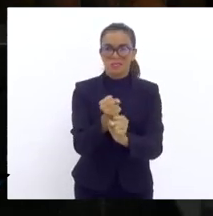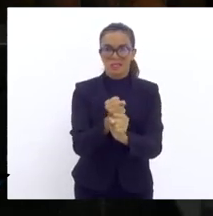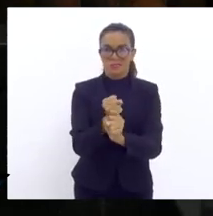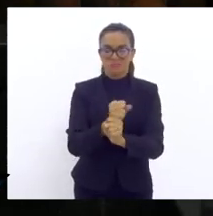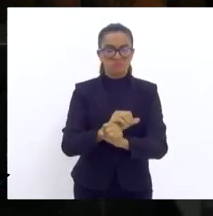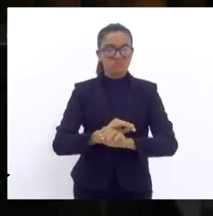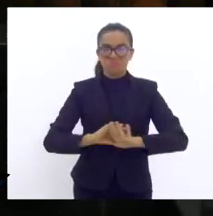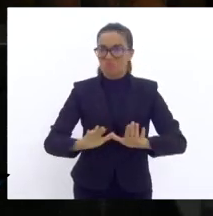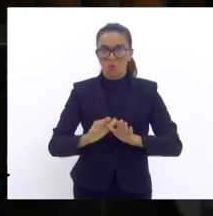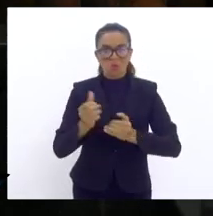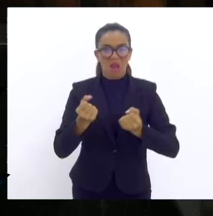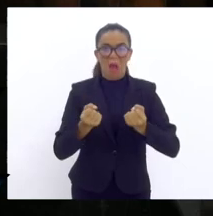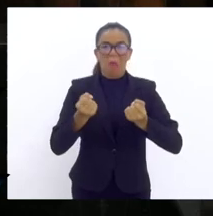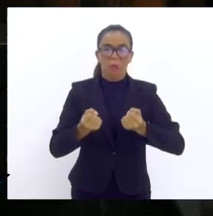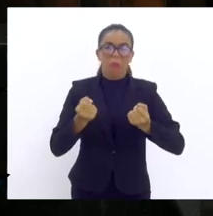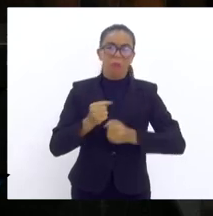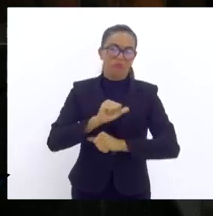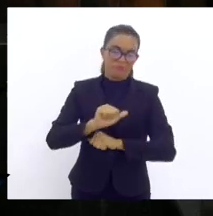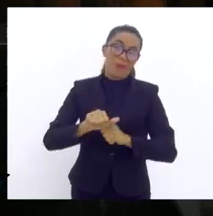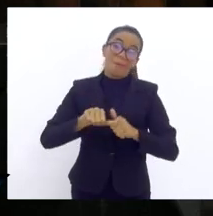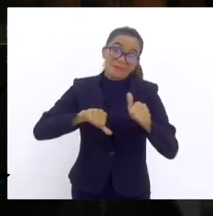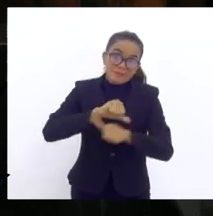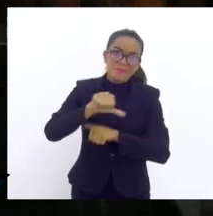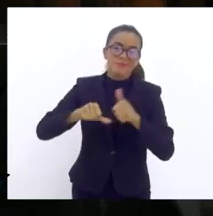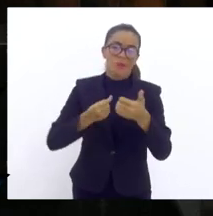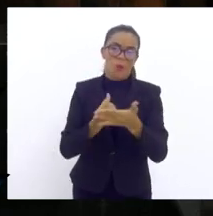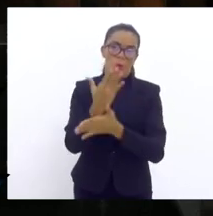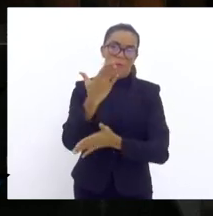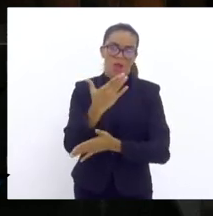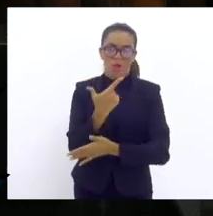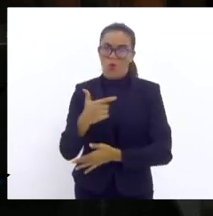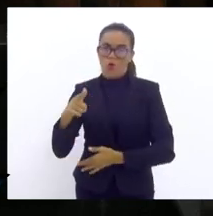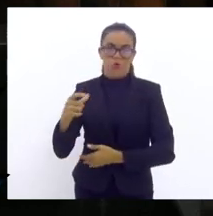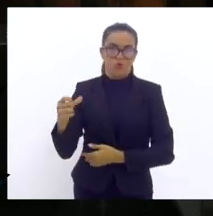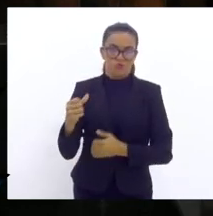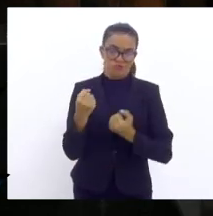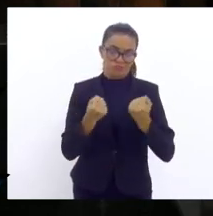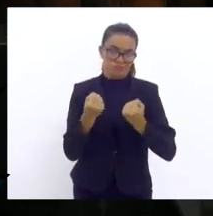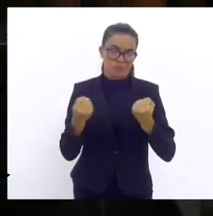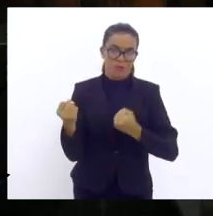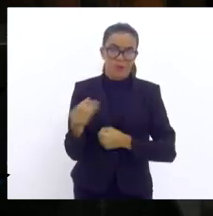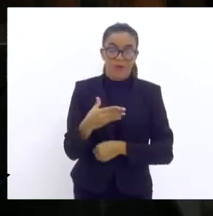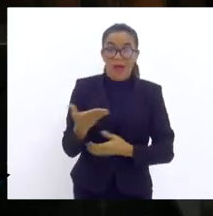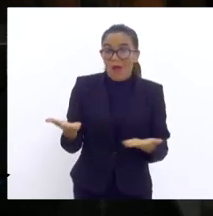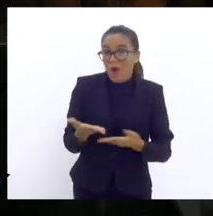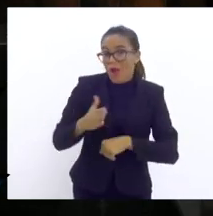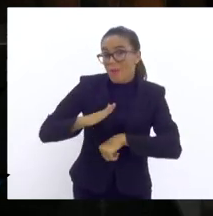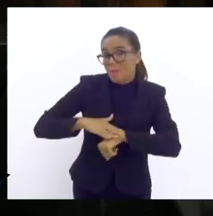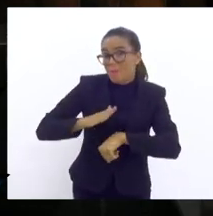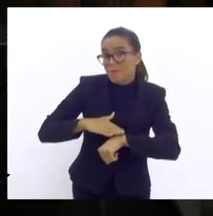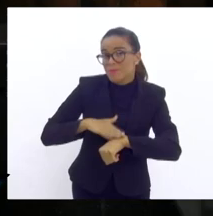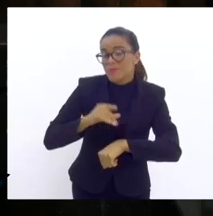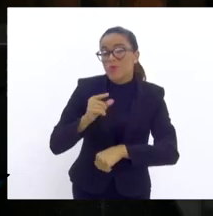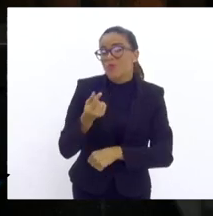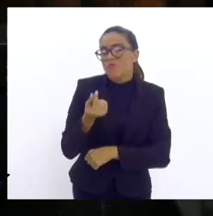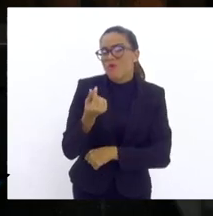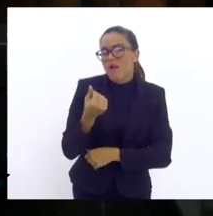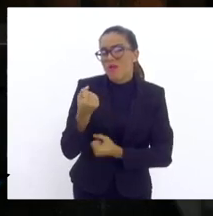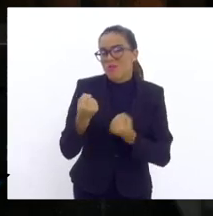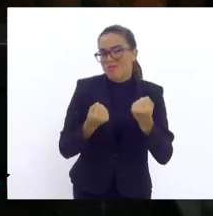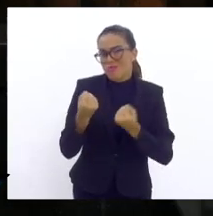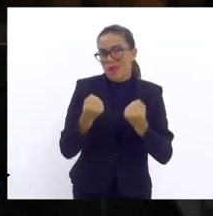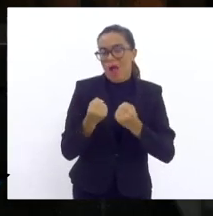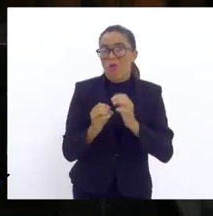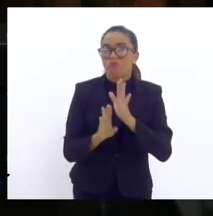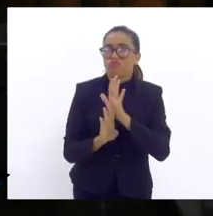e eles precisam renovar. Neste momento, o preço do carro está no